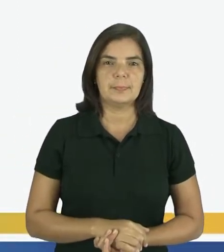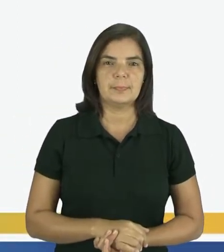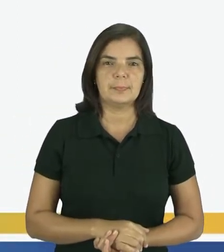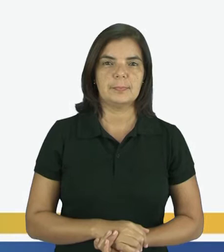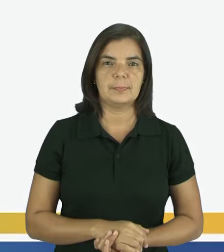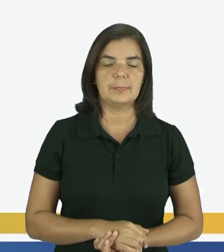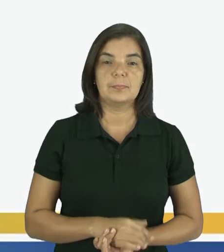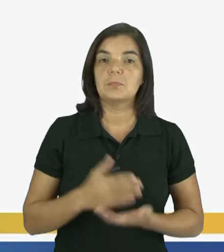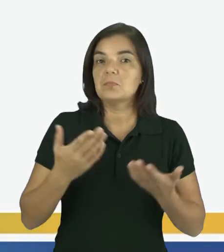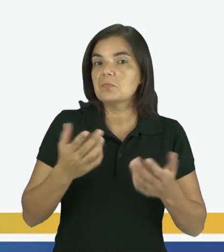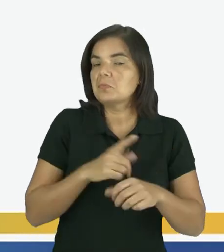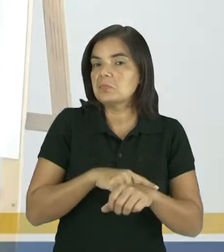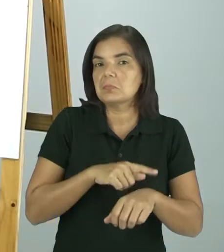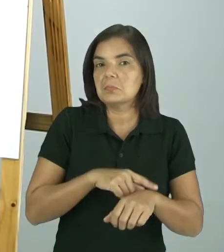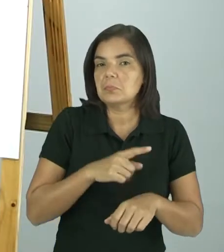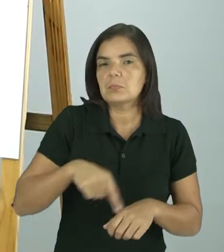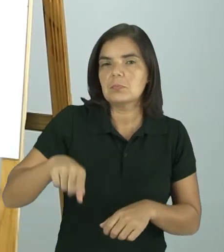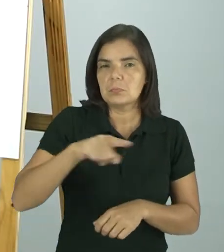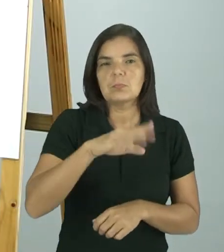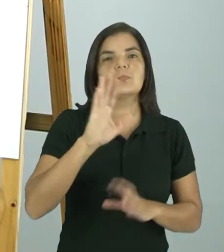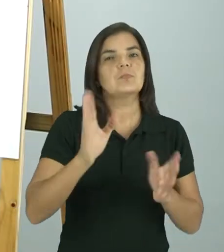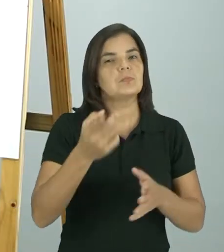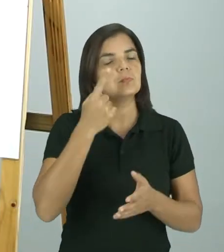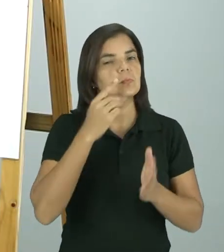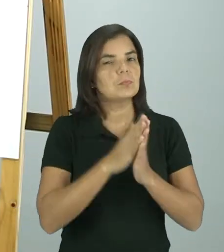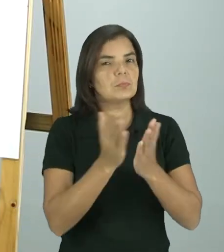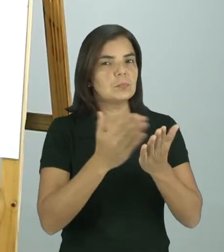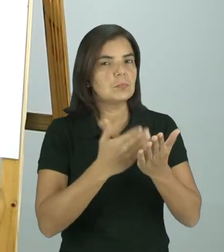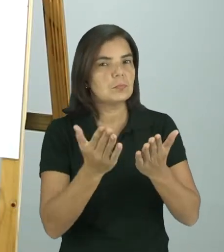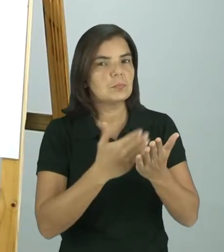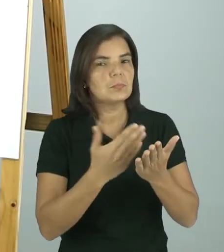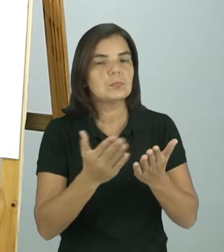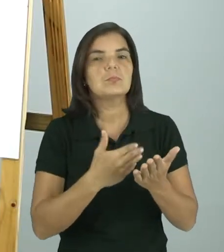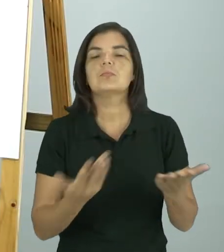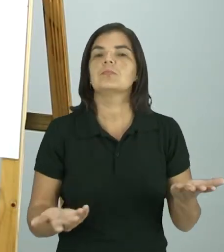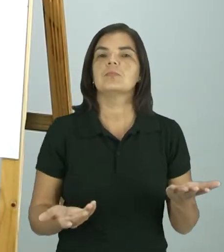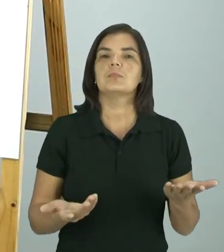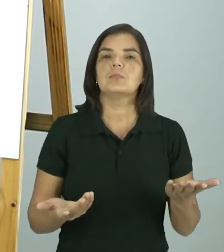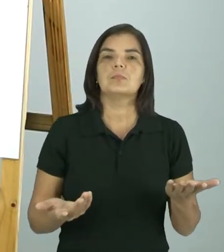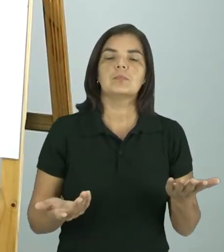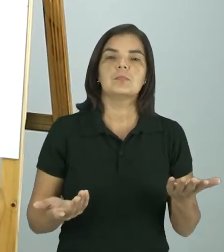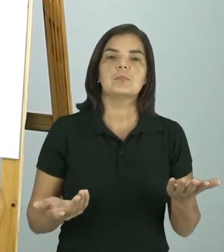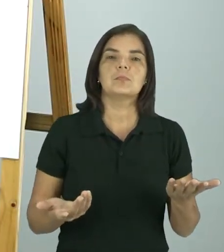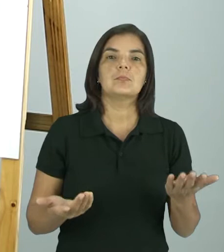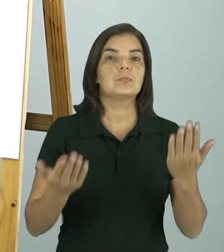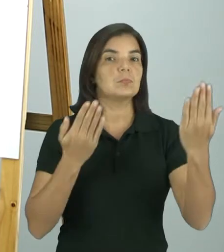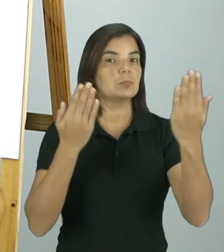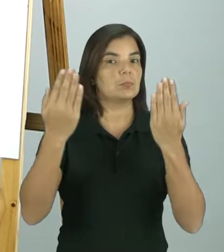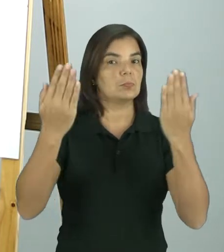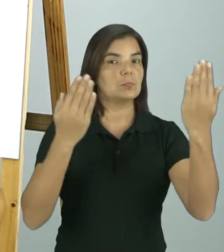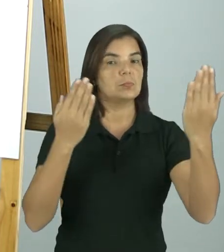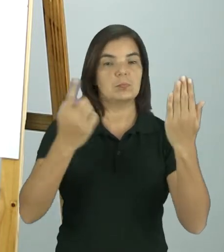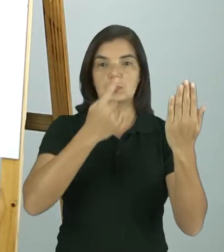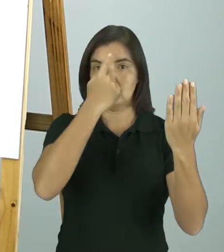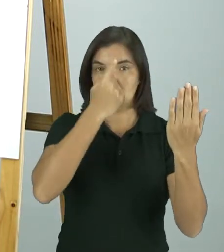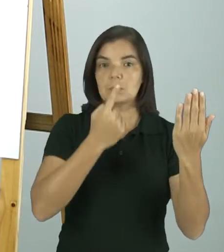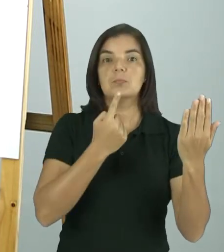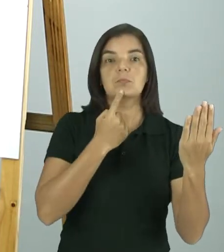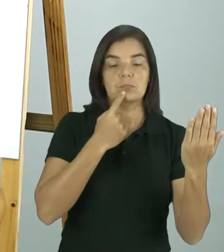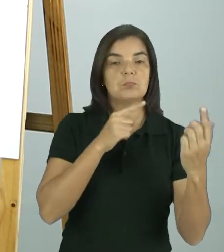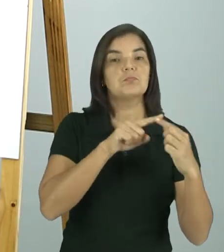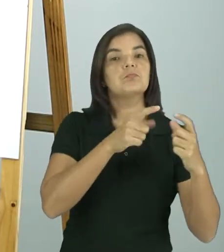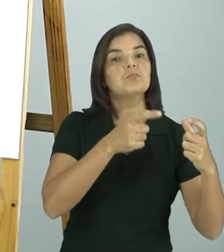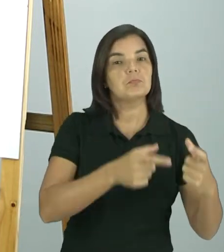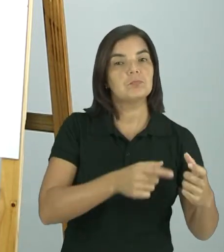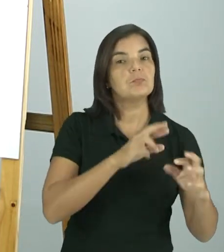Em algum momento, você já viu nos livros, né? Comparou as imagens, viu que o